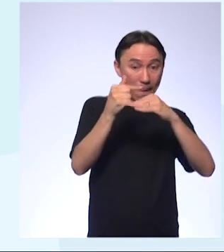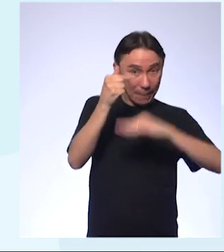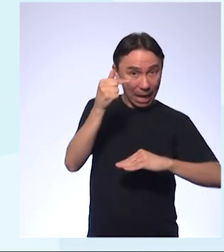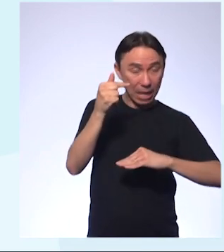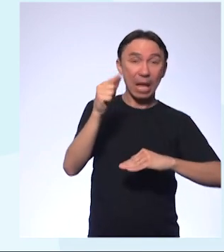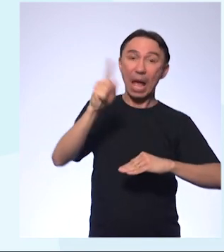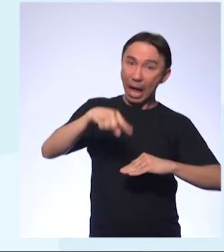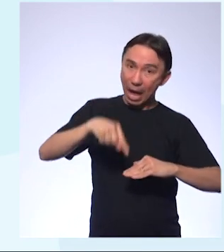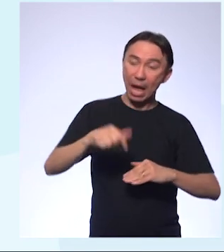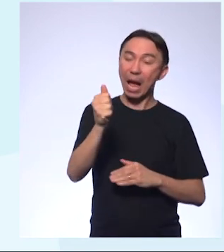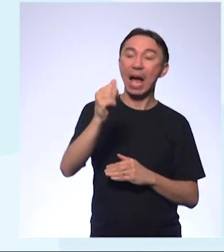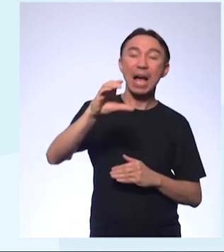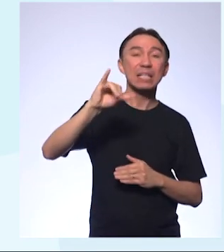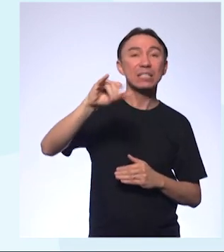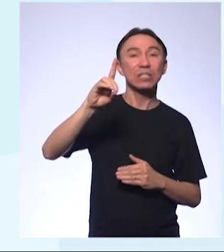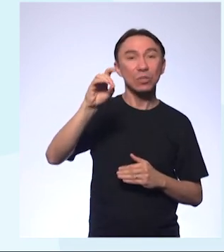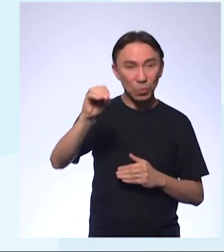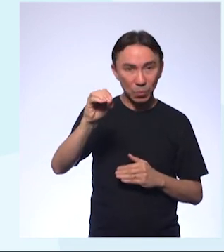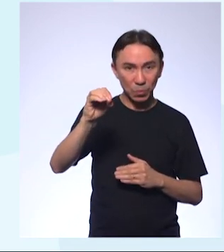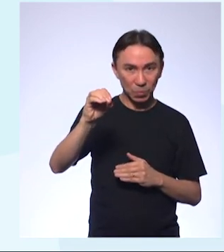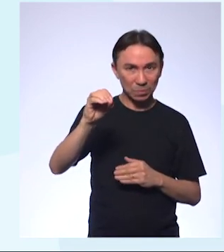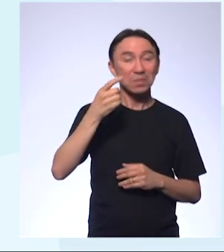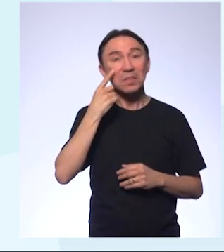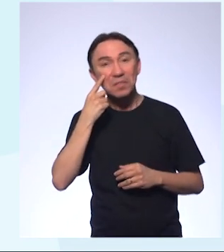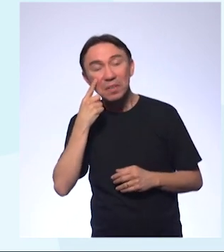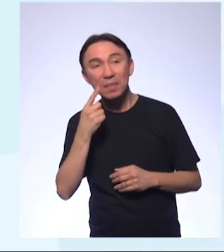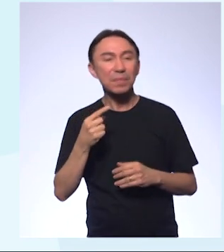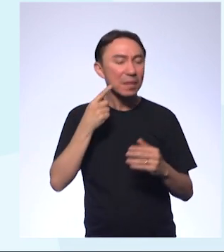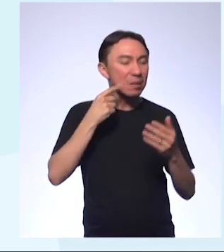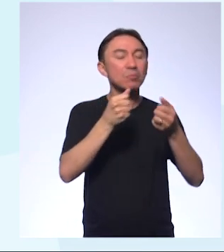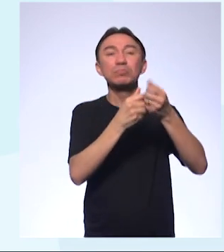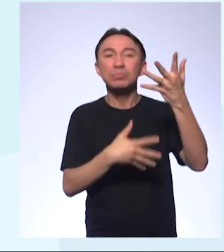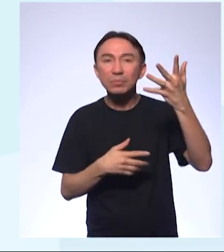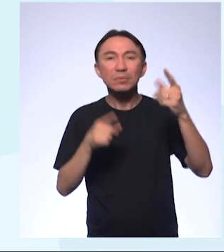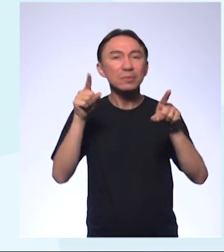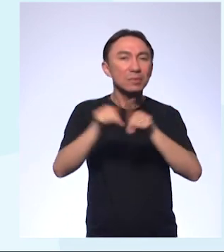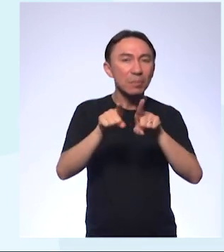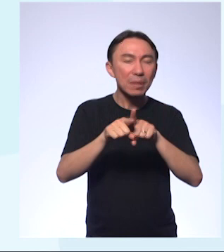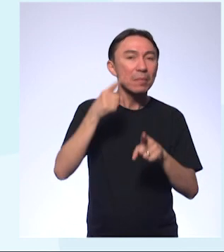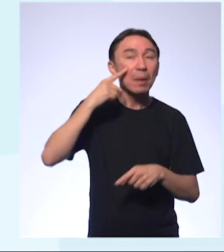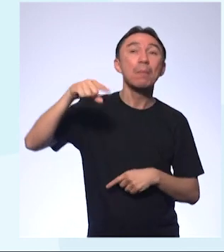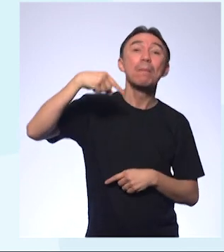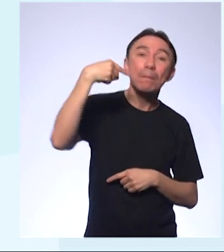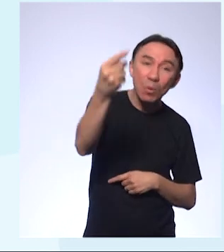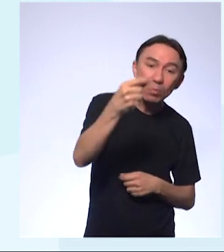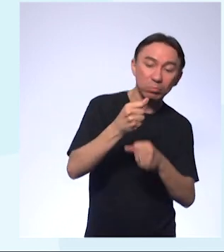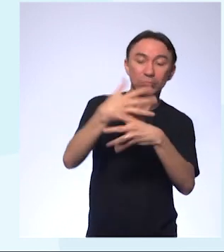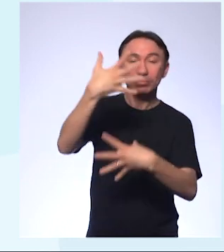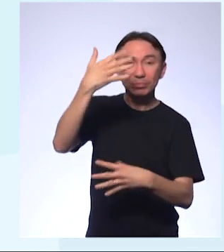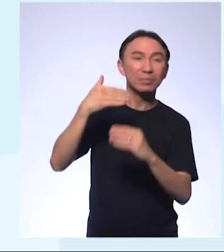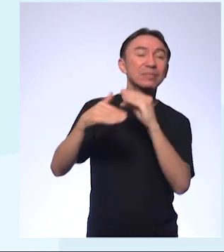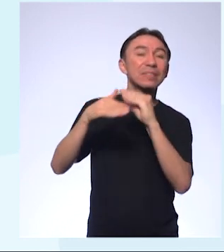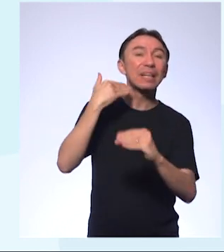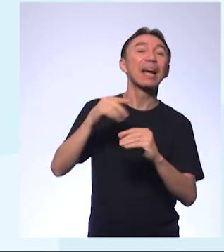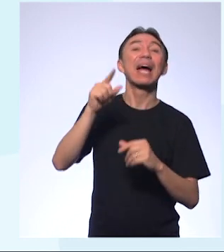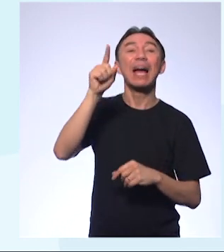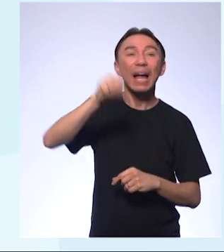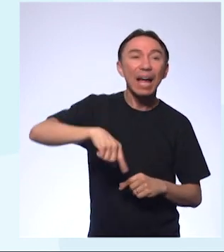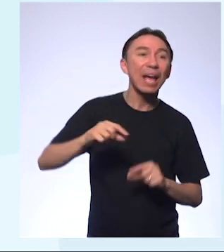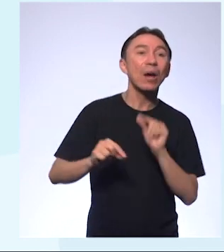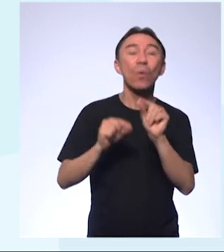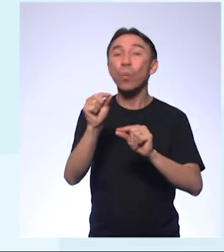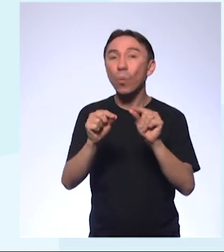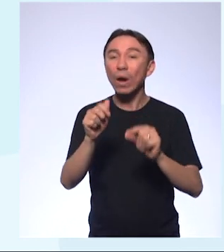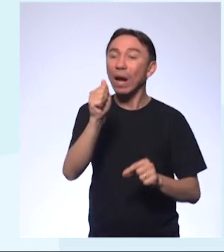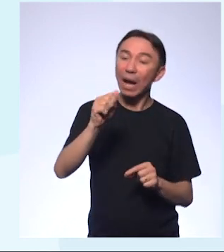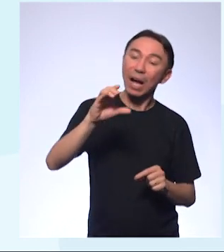minutinho para vocês olharem aí e já separarem tanto para essa interação quanto para a próxima. Quais dessas substâncias que nós temos aí